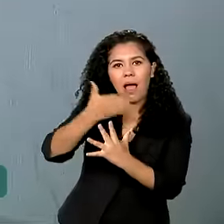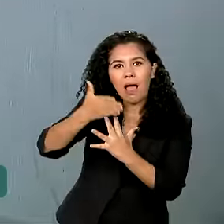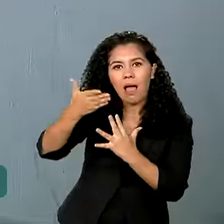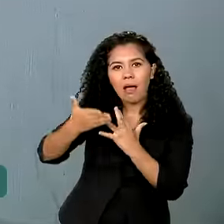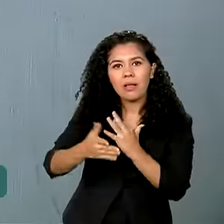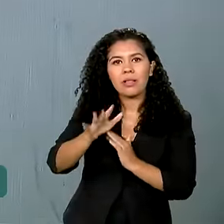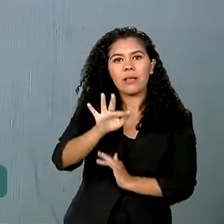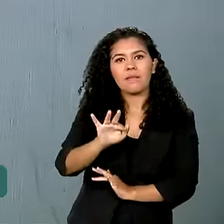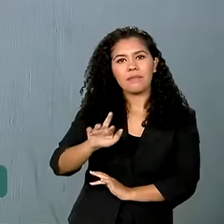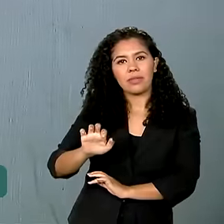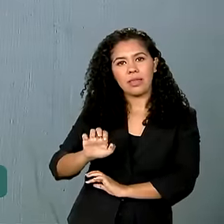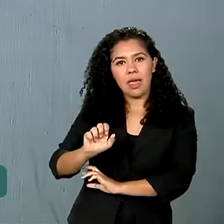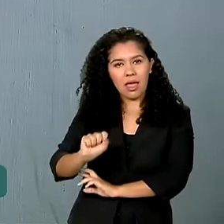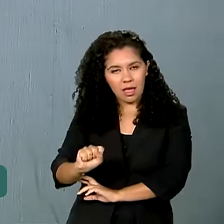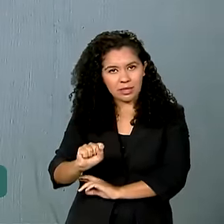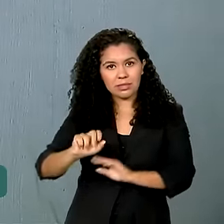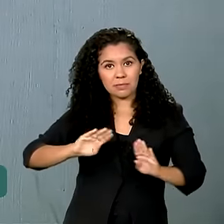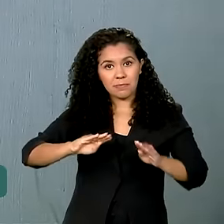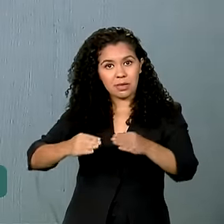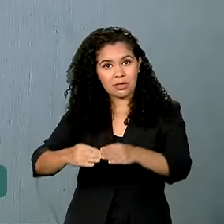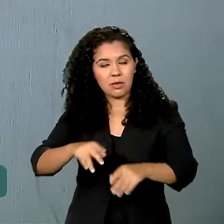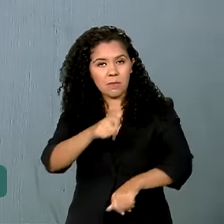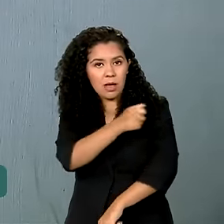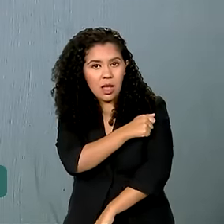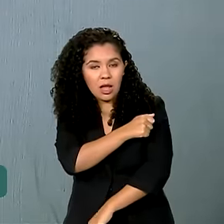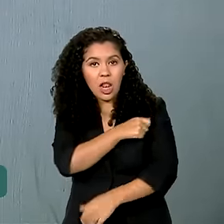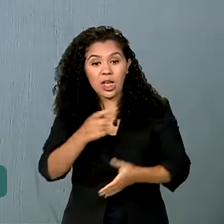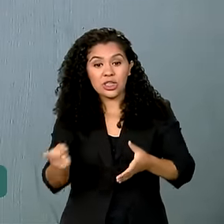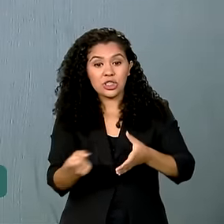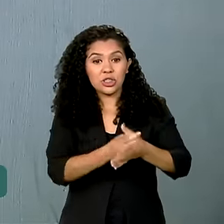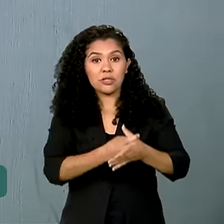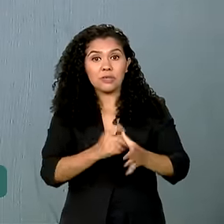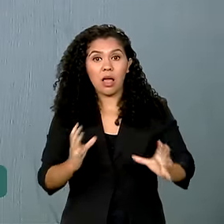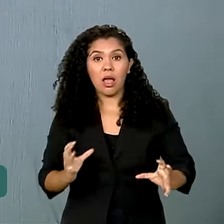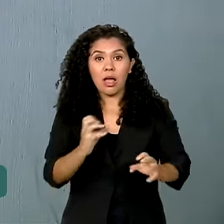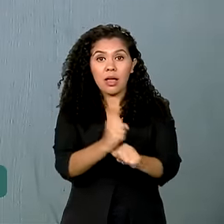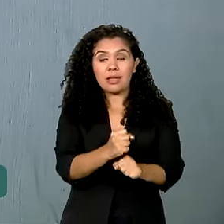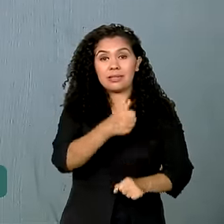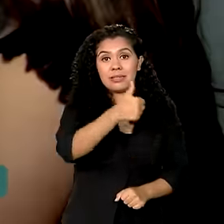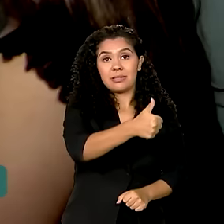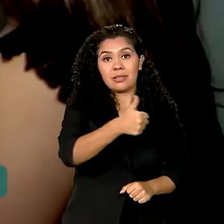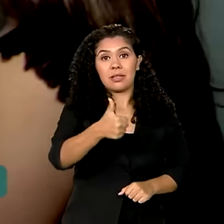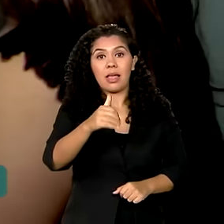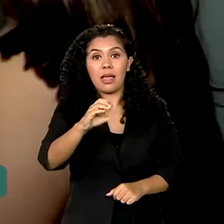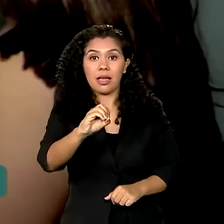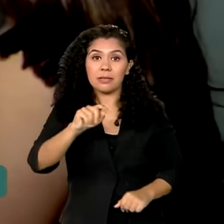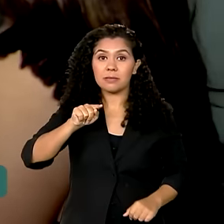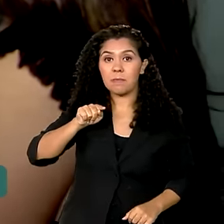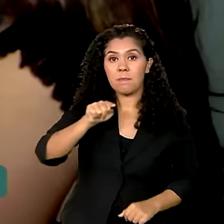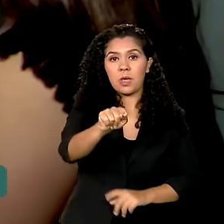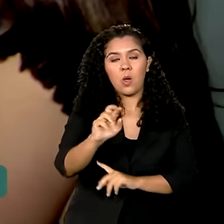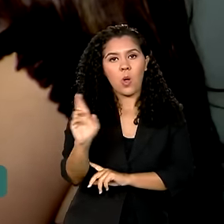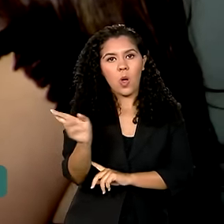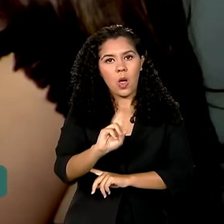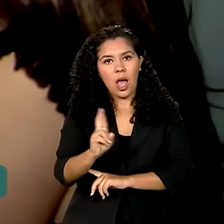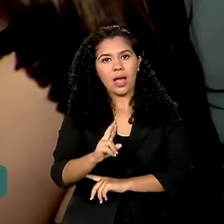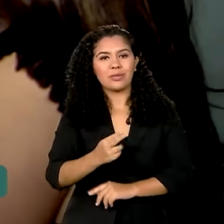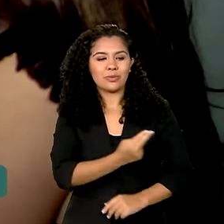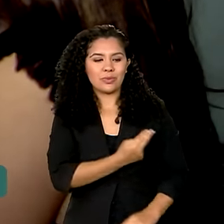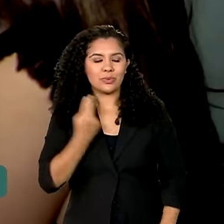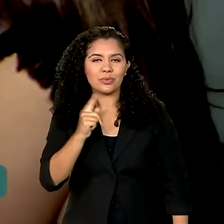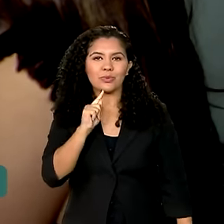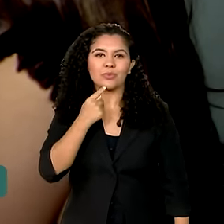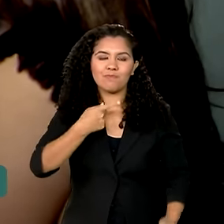o Fundo de Financiamento Estudantil. A dívida chegou a R$ 110 mil e o nome dela ficou negativado.